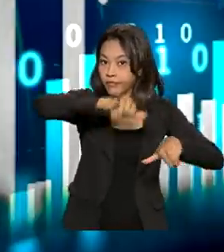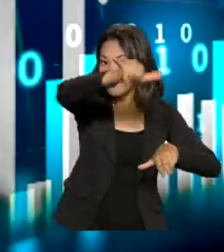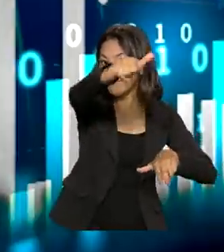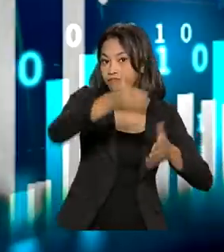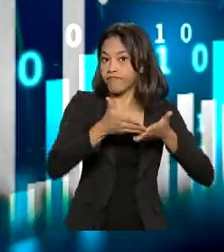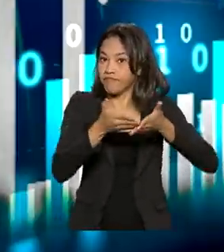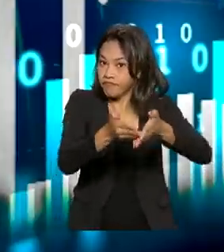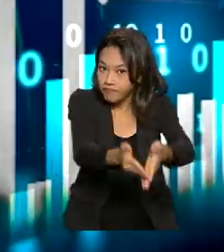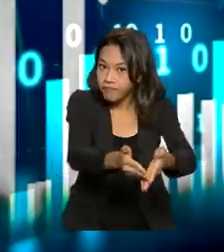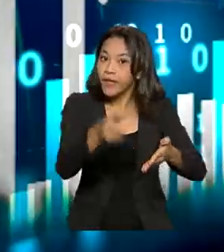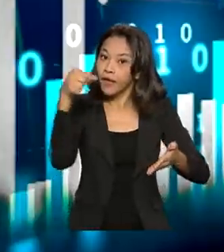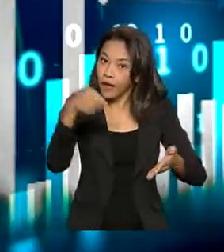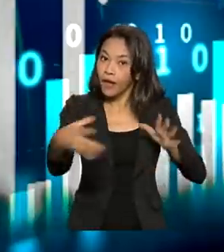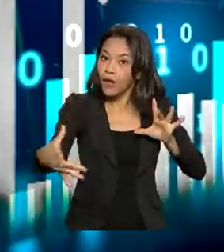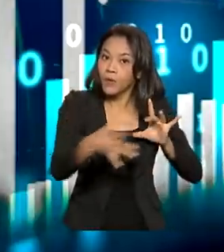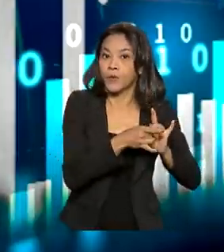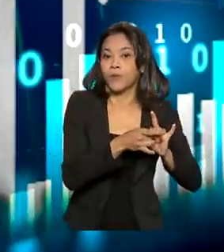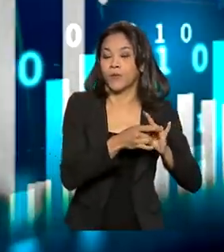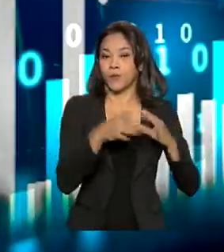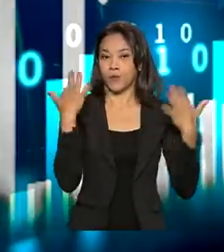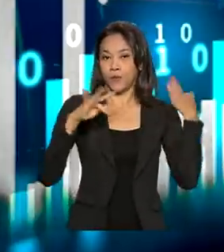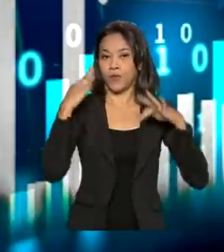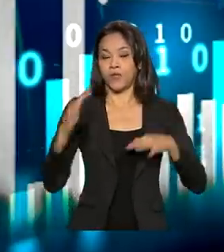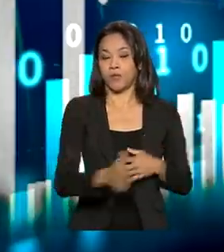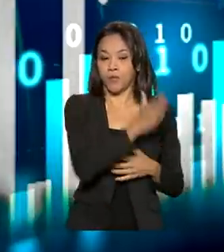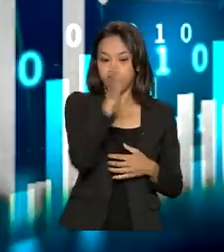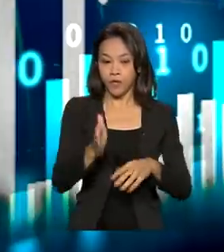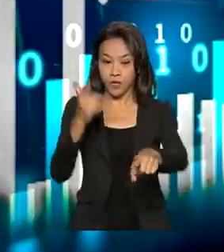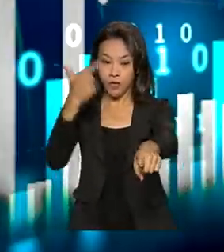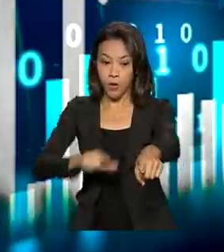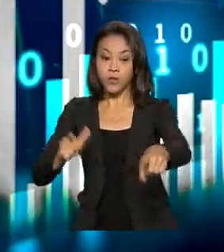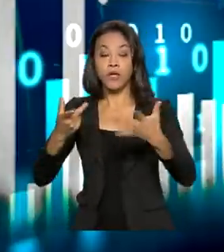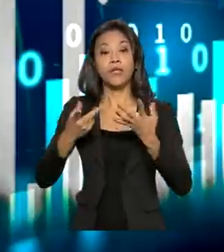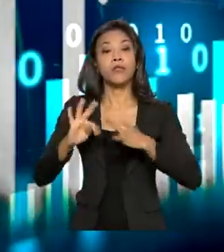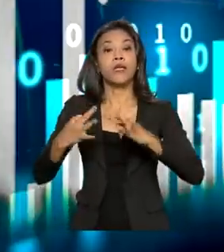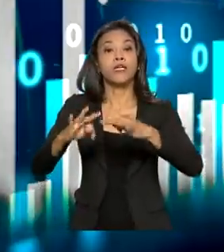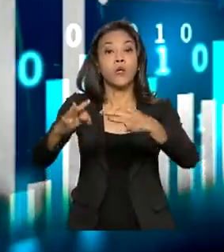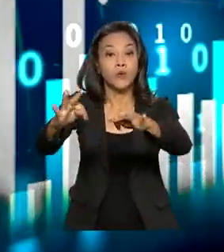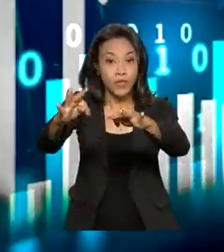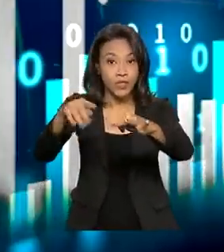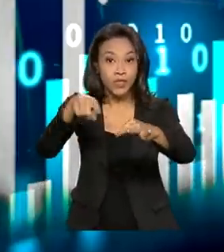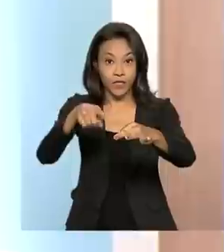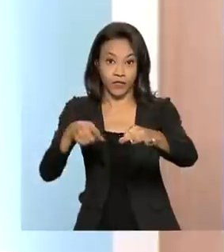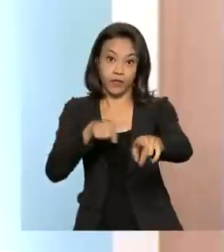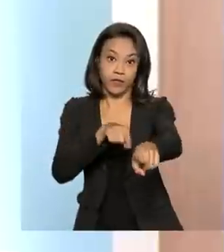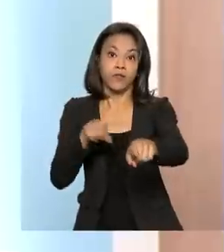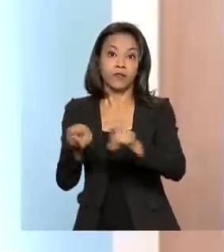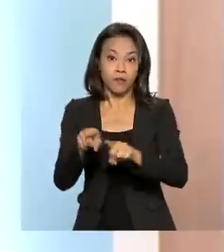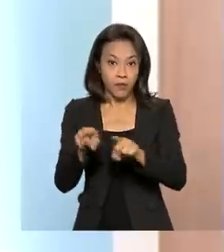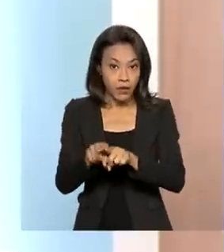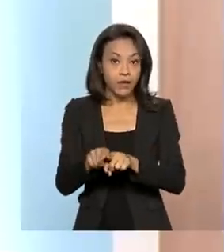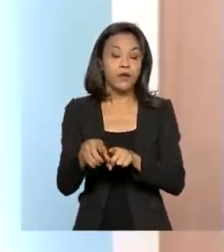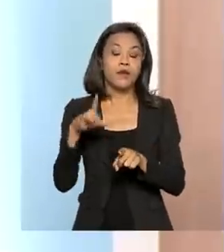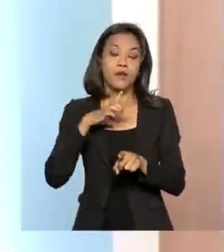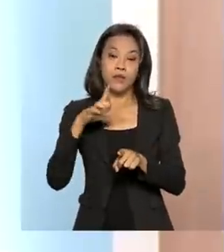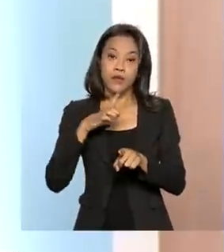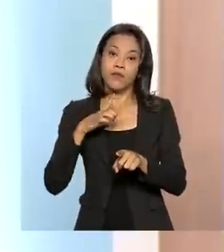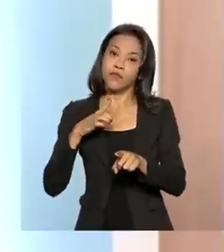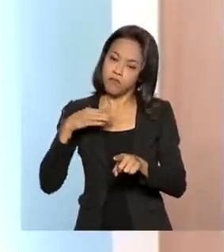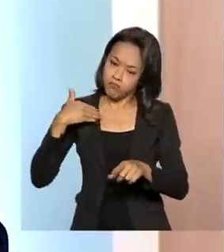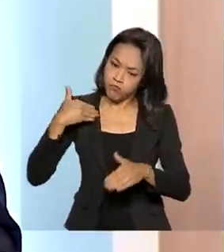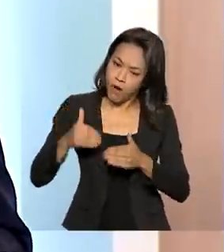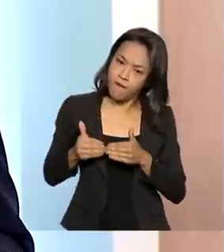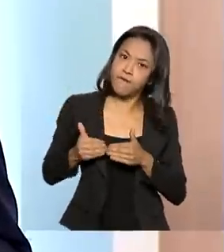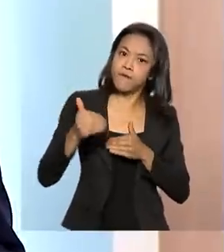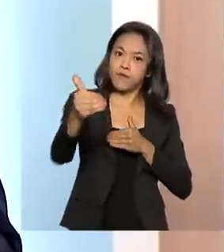ligados ao turismo, e também tecnologias de informação e comunicação, as TICs. Além delas, cabe destacar também